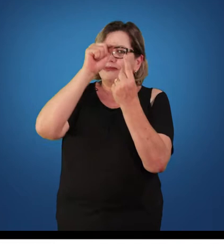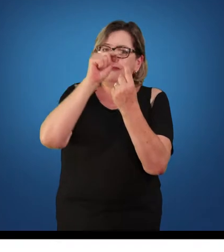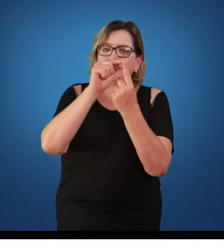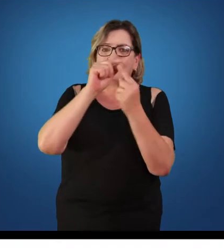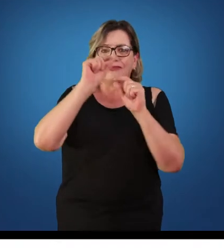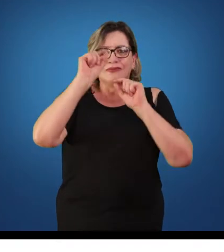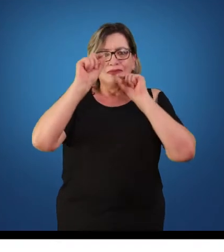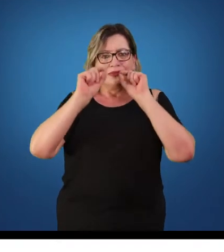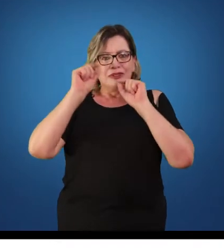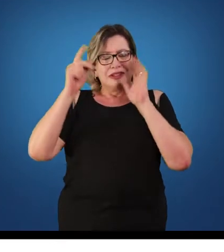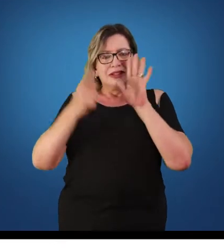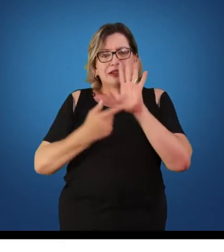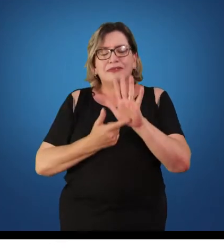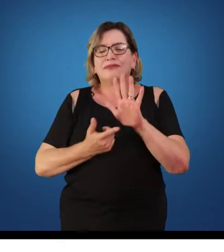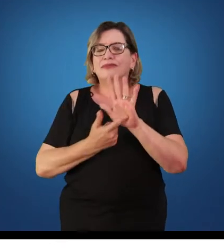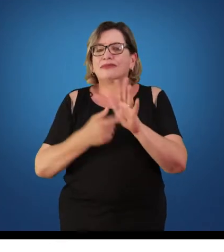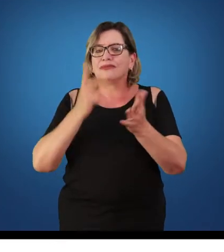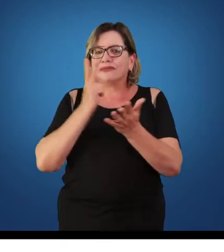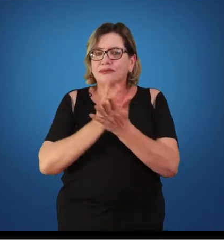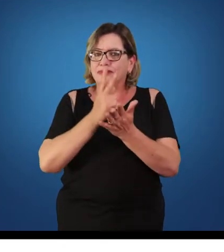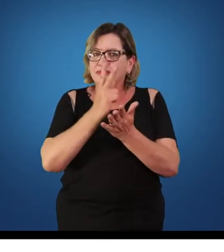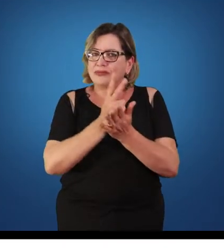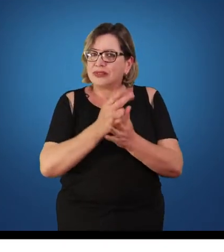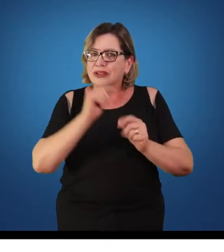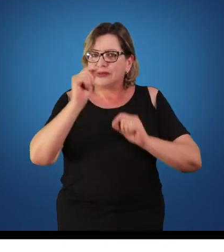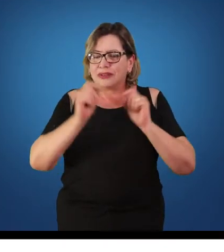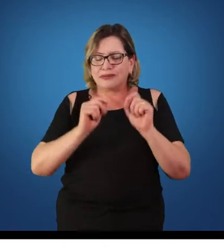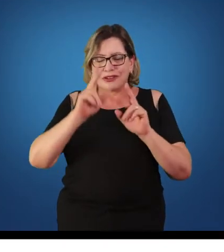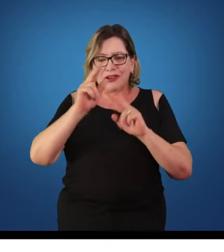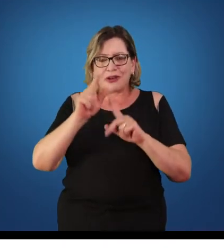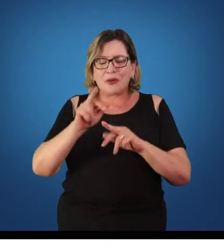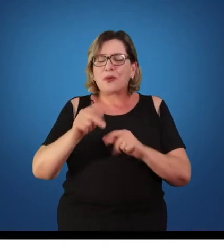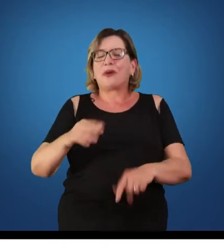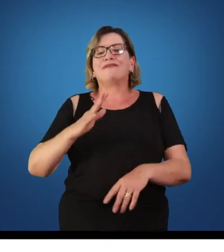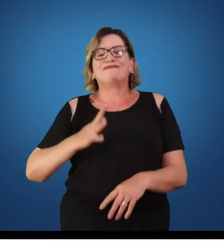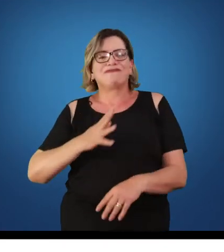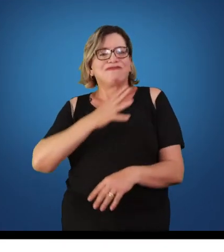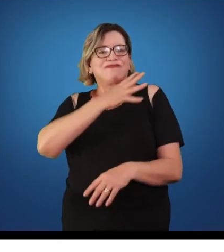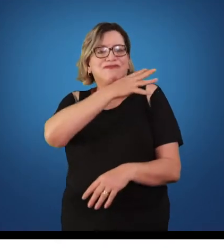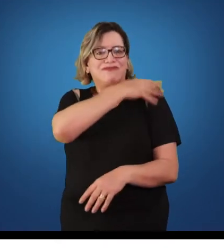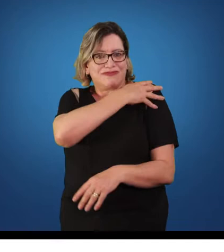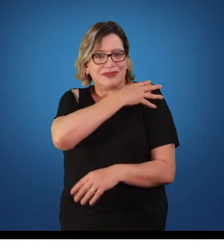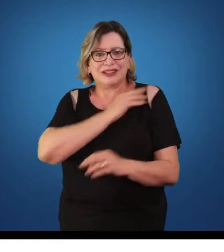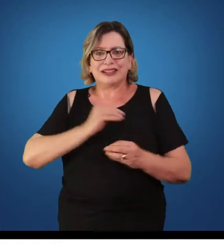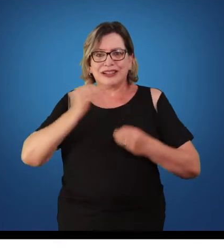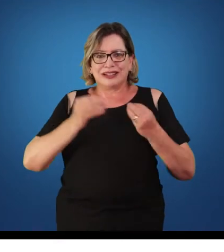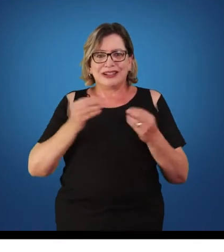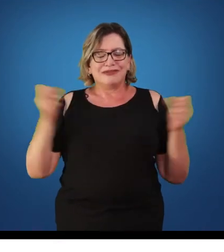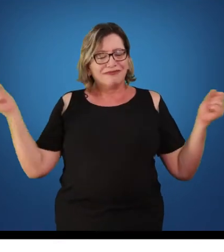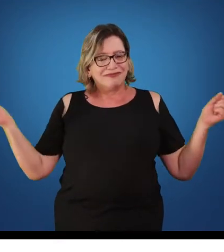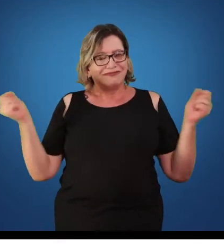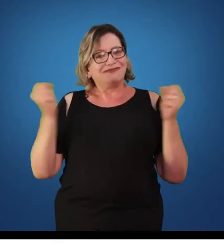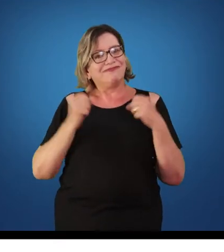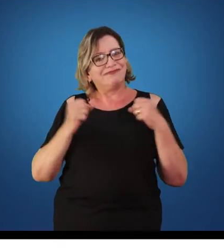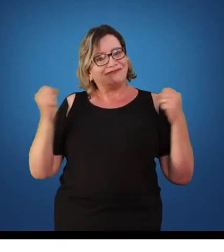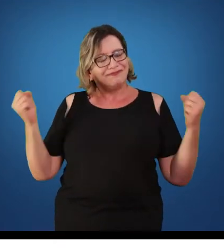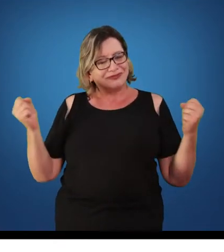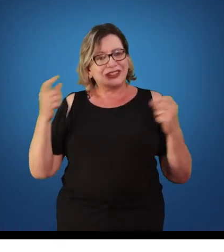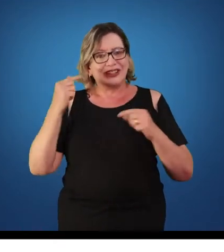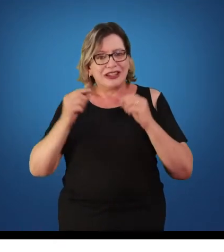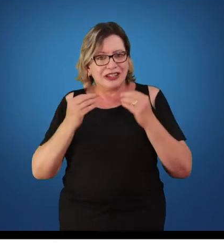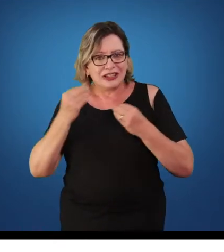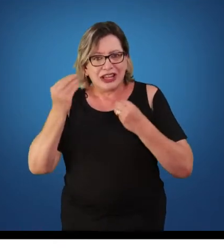física respondiam à instrução militar. A educação física militarista foi uma